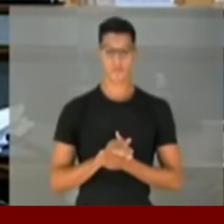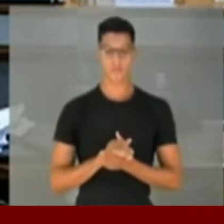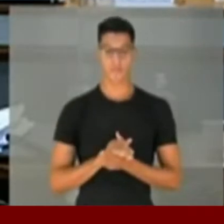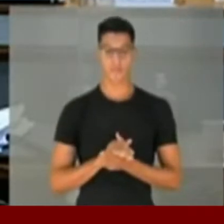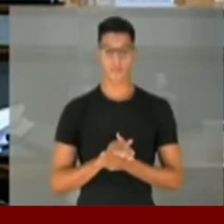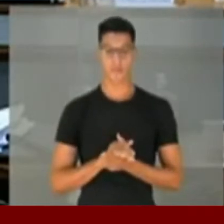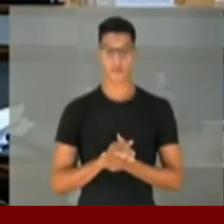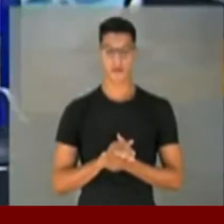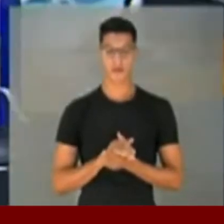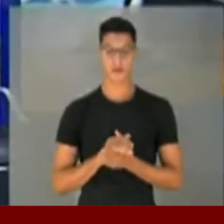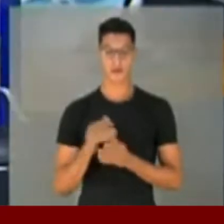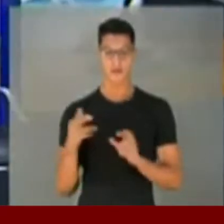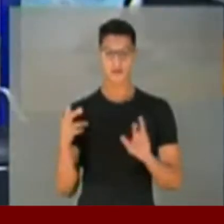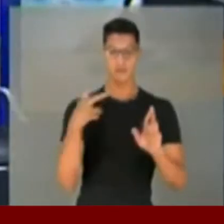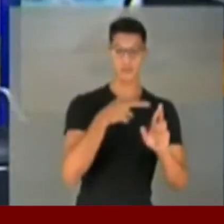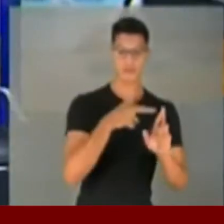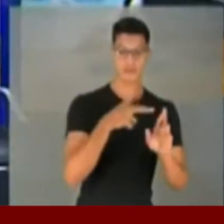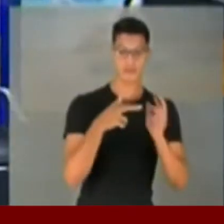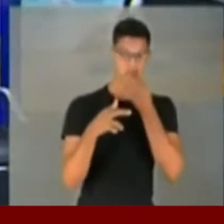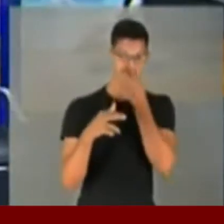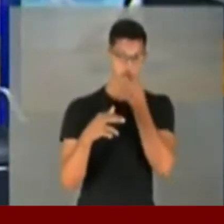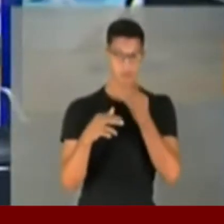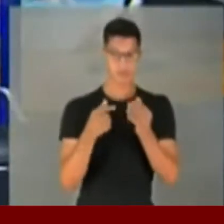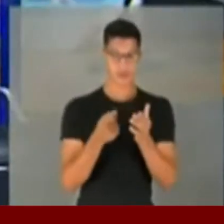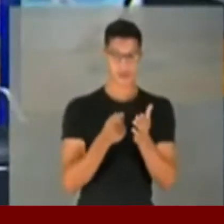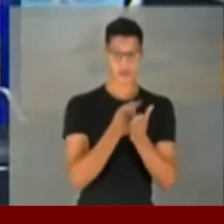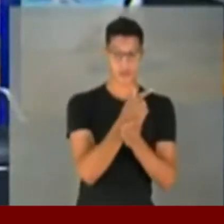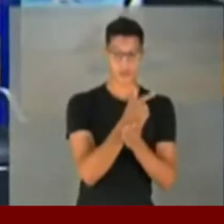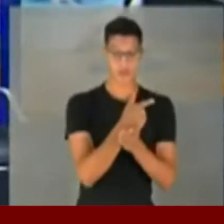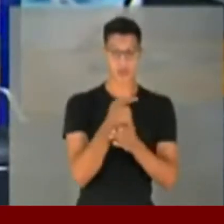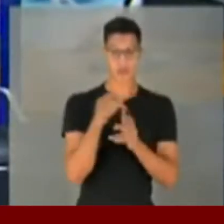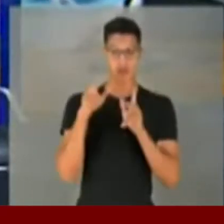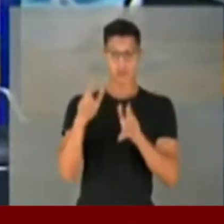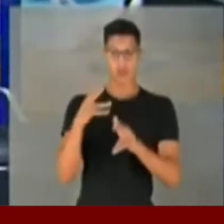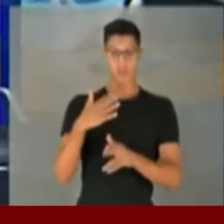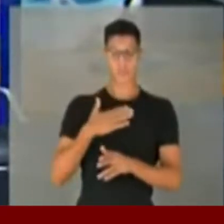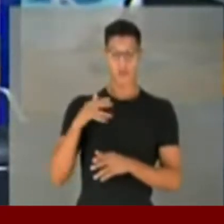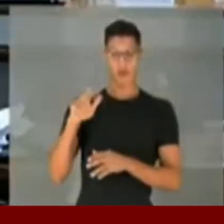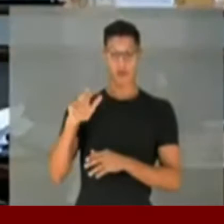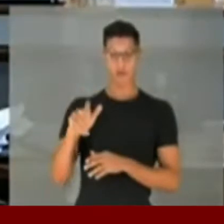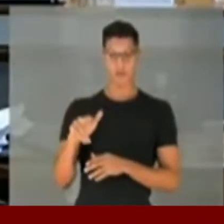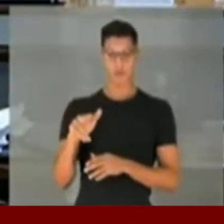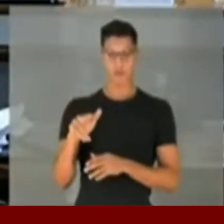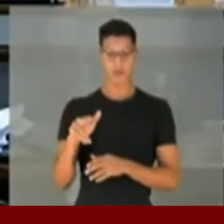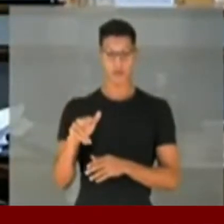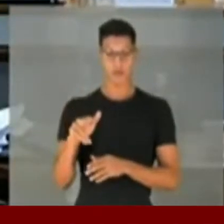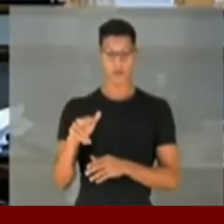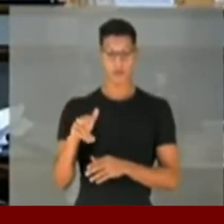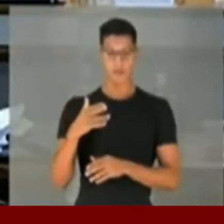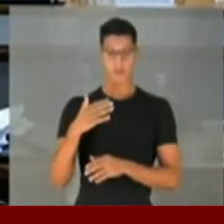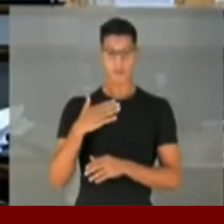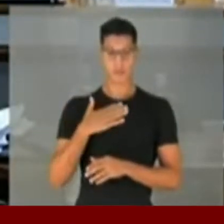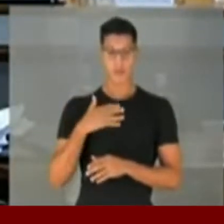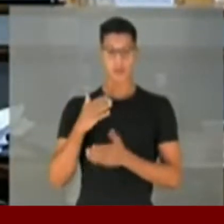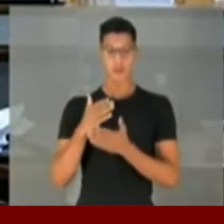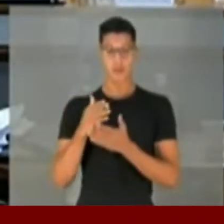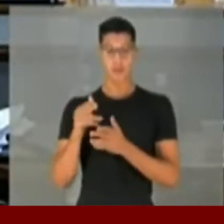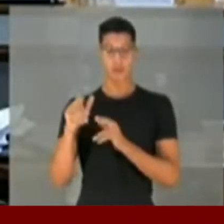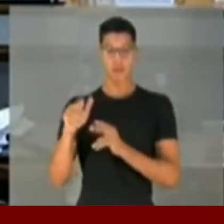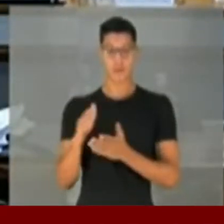Ele se refere ao comprador como se fosse o irmão, é isso? Ele falou assim, meu irmão está de saco cheio.